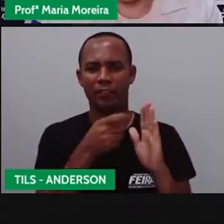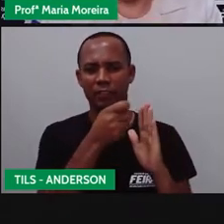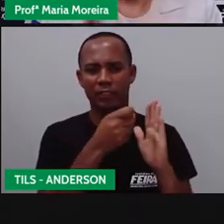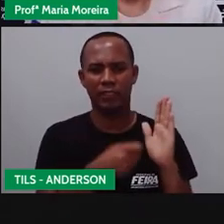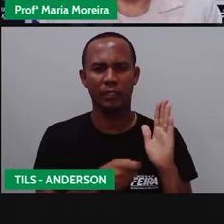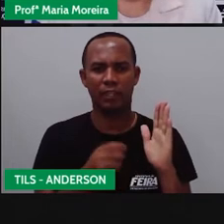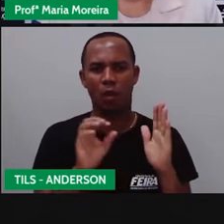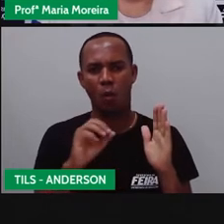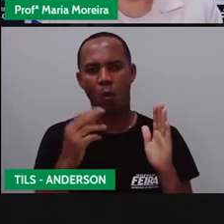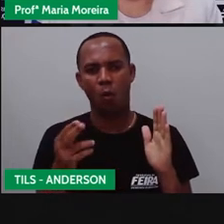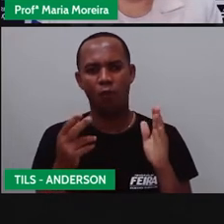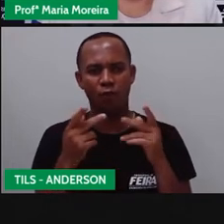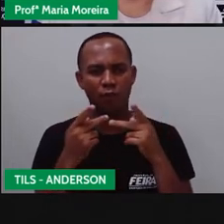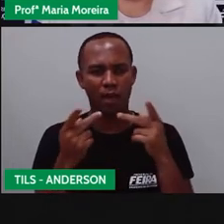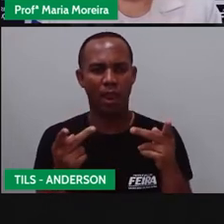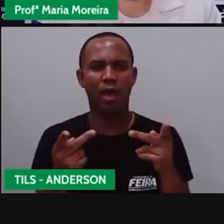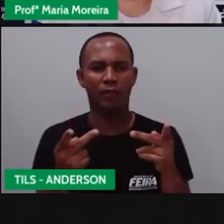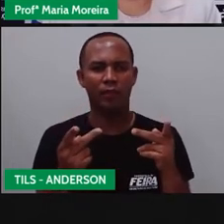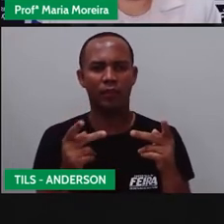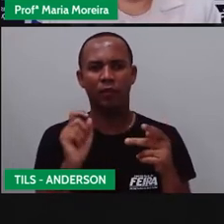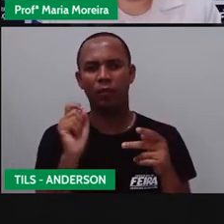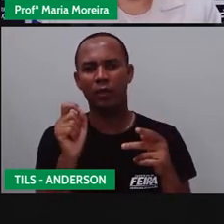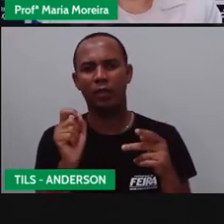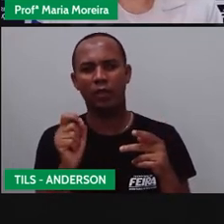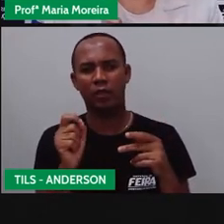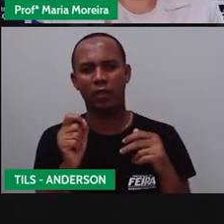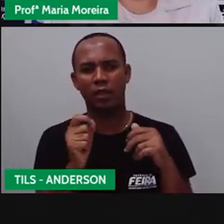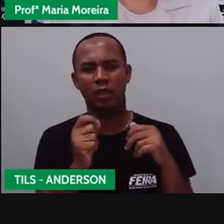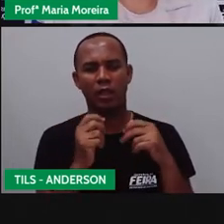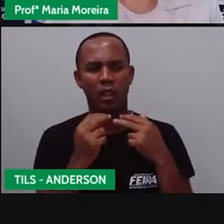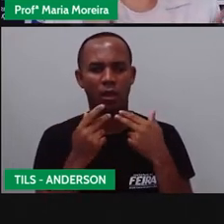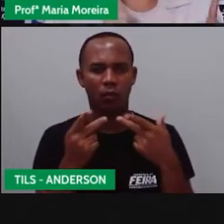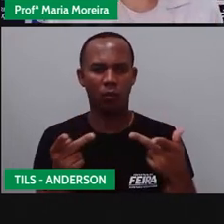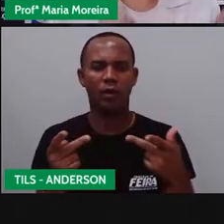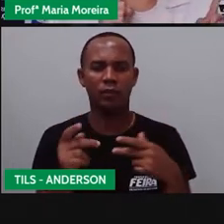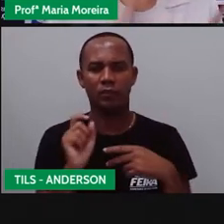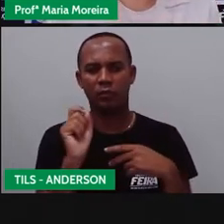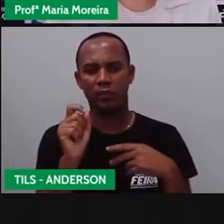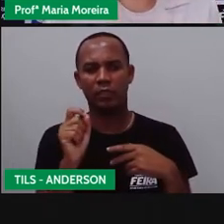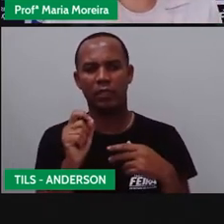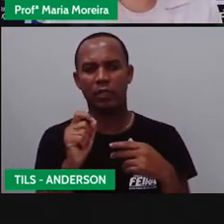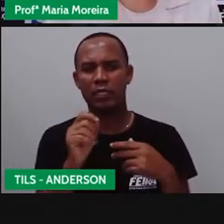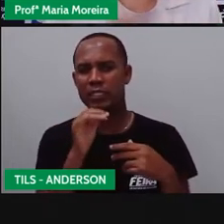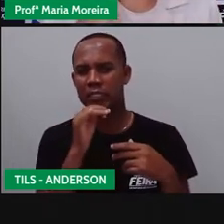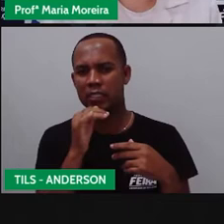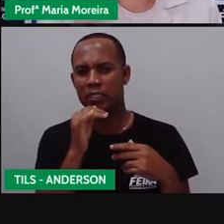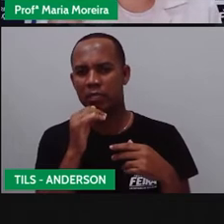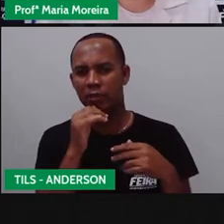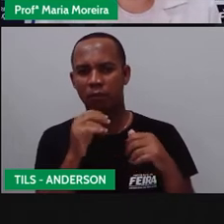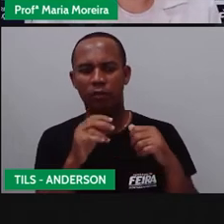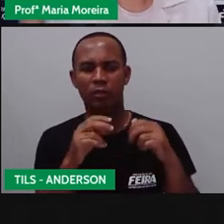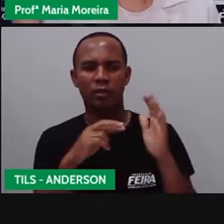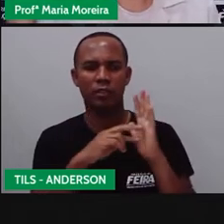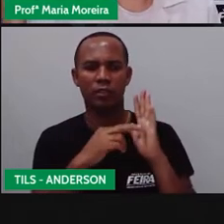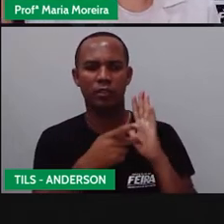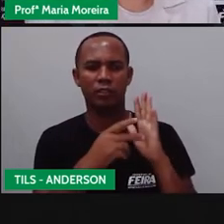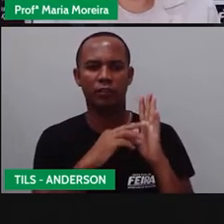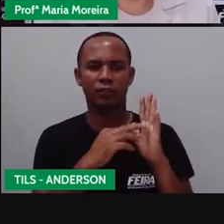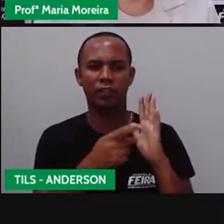falada, é linguagem o quê? Verbal. Lembrar o verbal vem do latino. É isso que significa o quê?